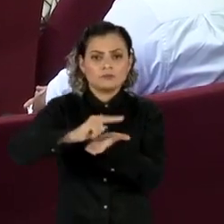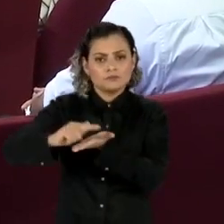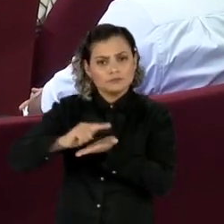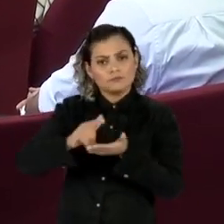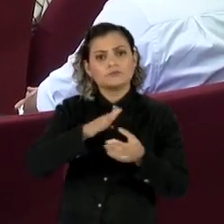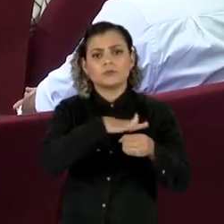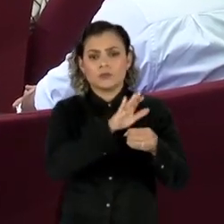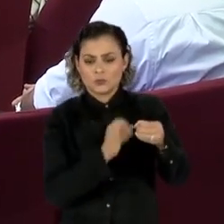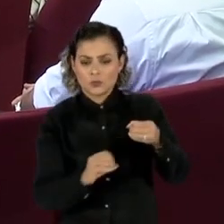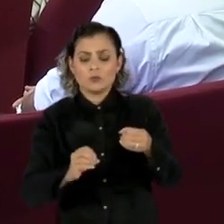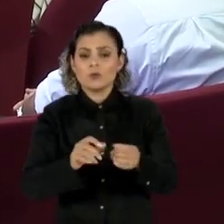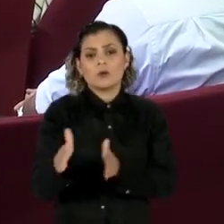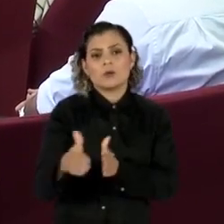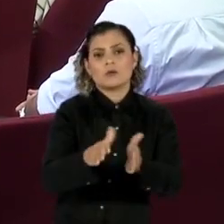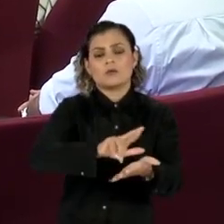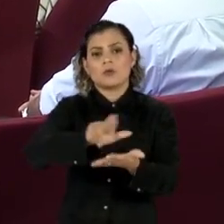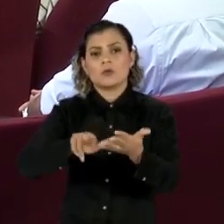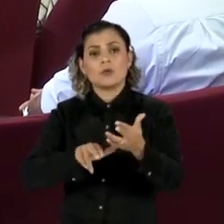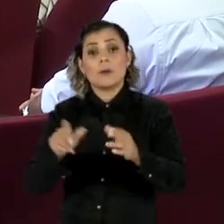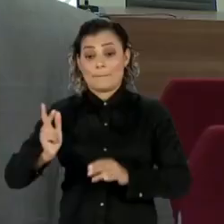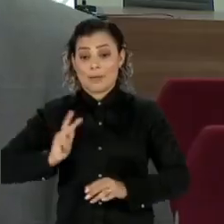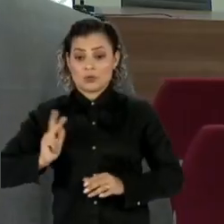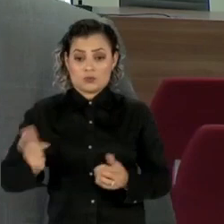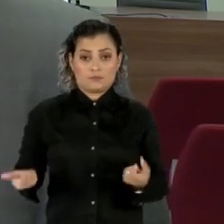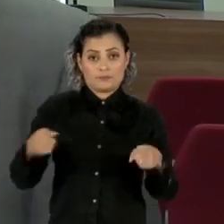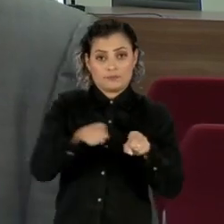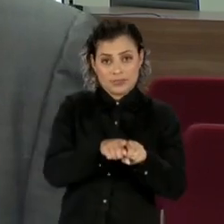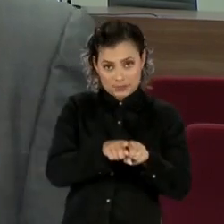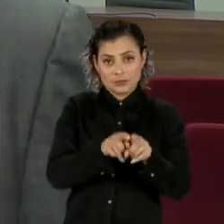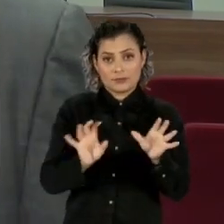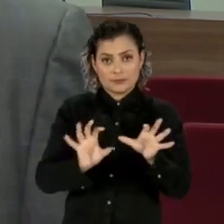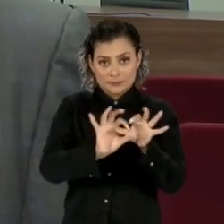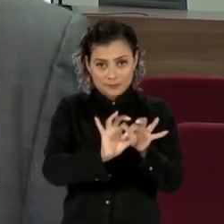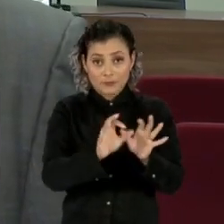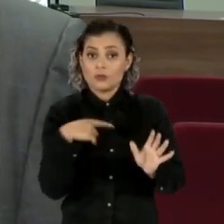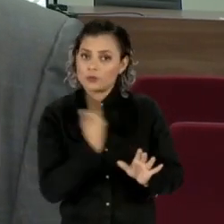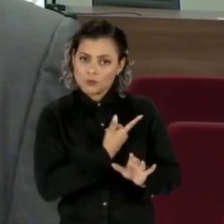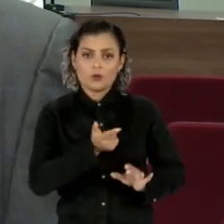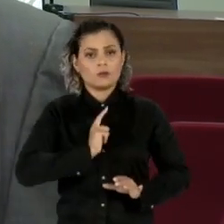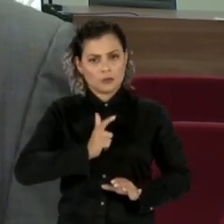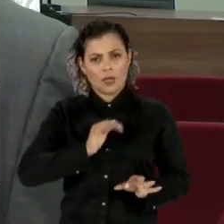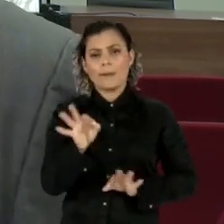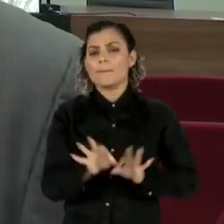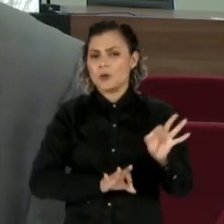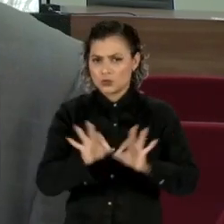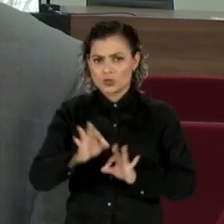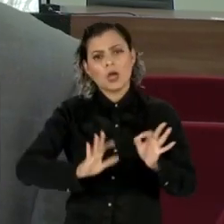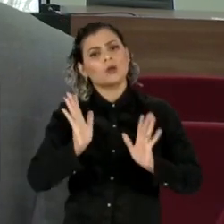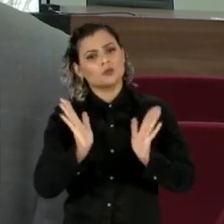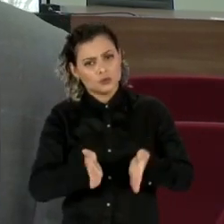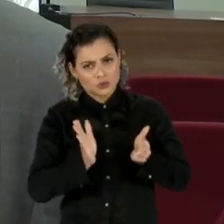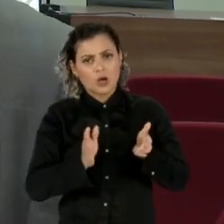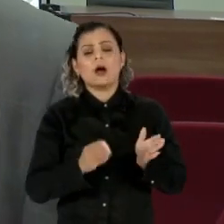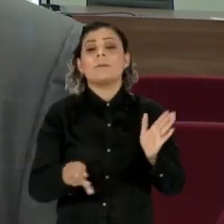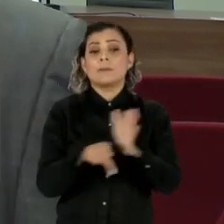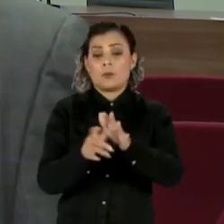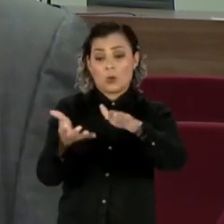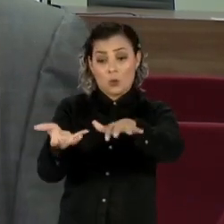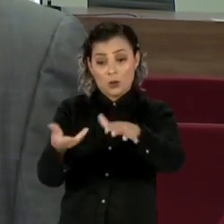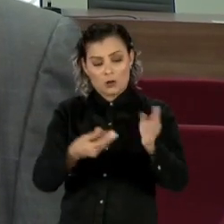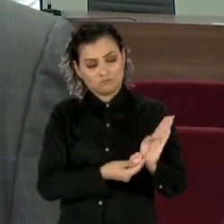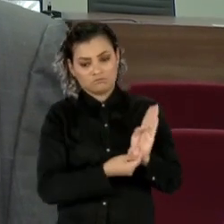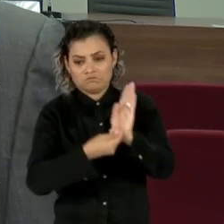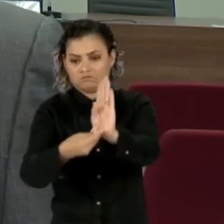incluir o setor privado nos projetos de saneamento. Nós temos um projeto em debate no Congresso Nacional